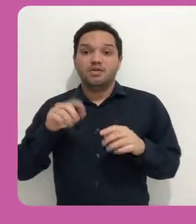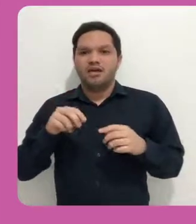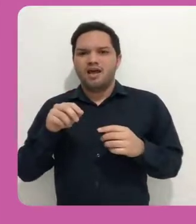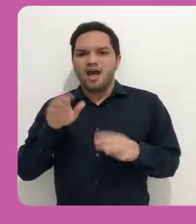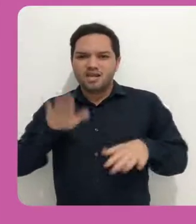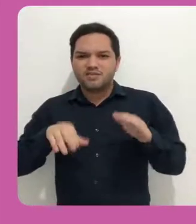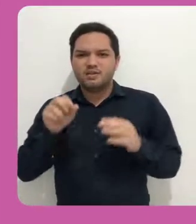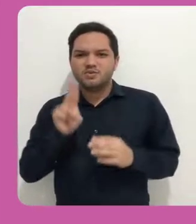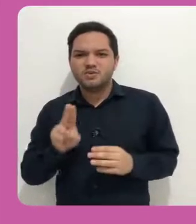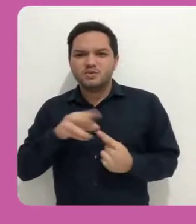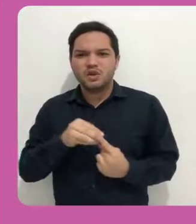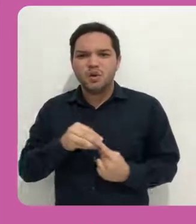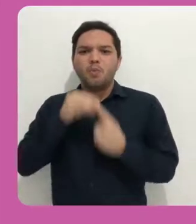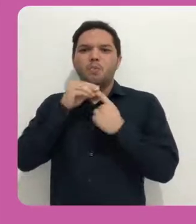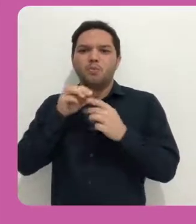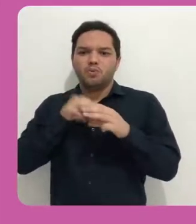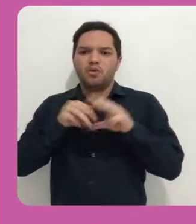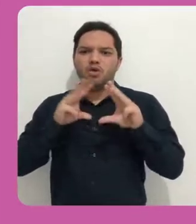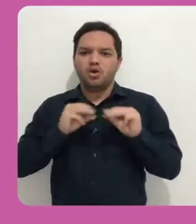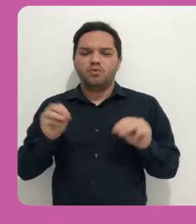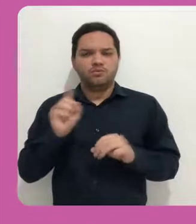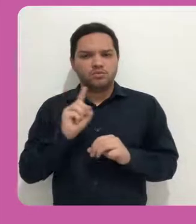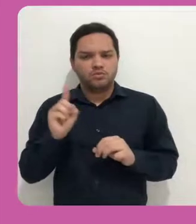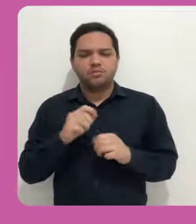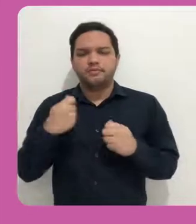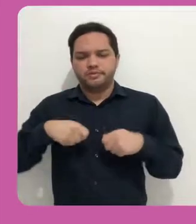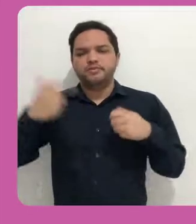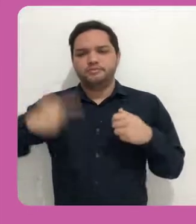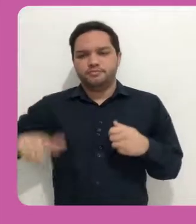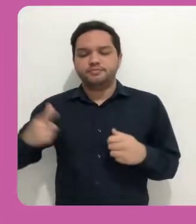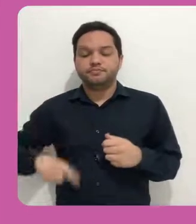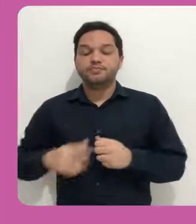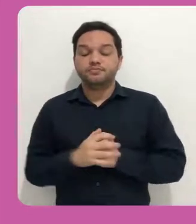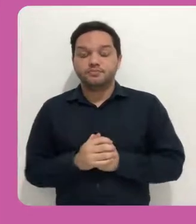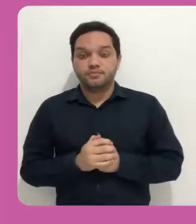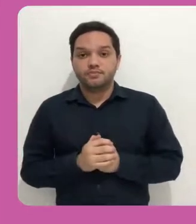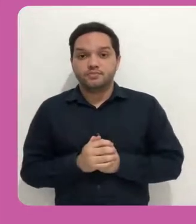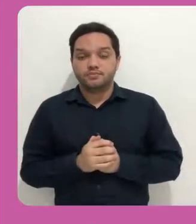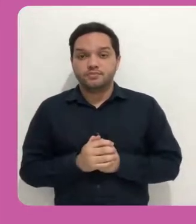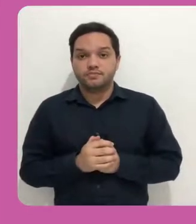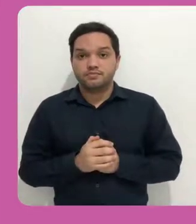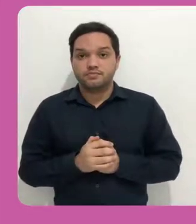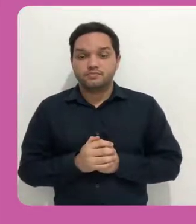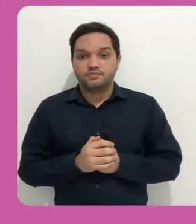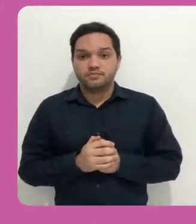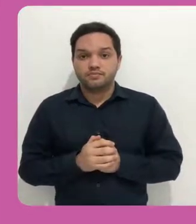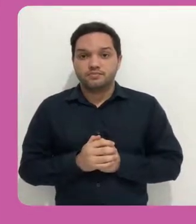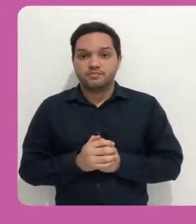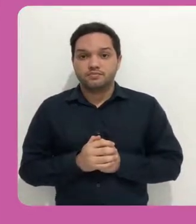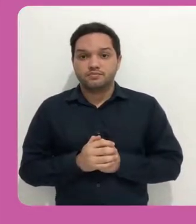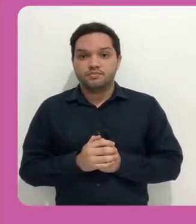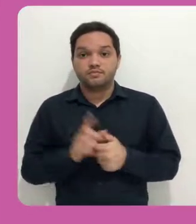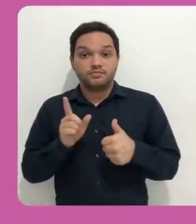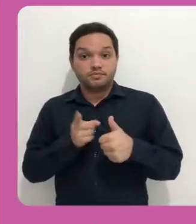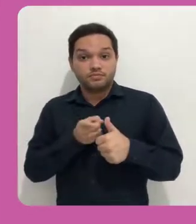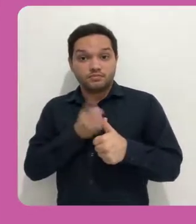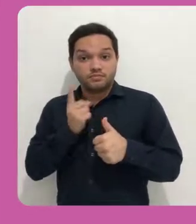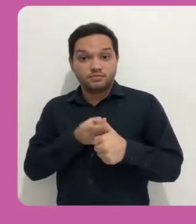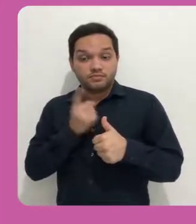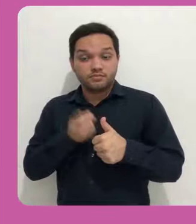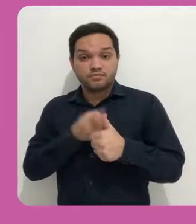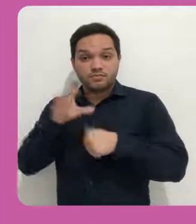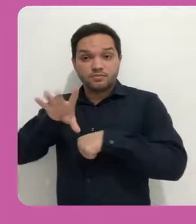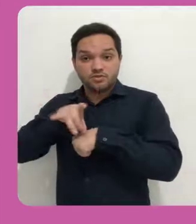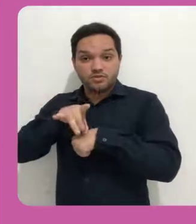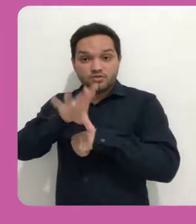A primeira dica que eu dou é para você evitar colocar acentos nos nomes dos arquivos.